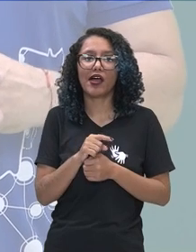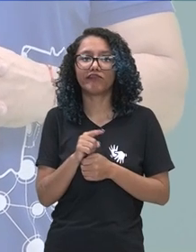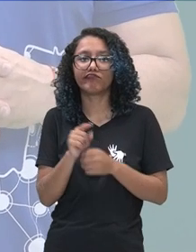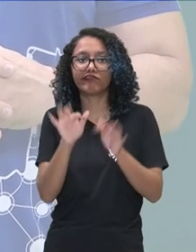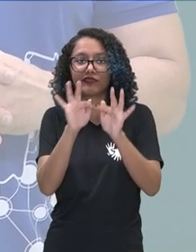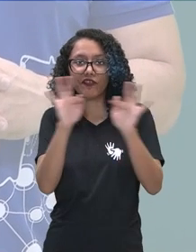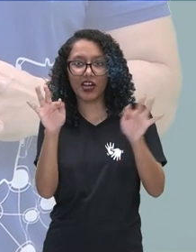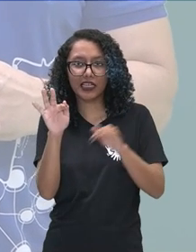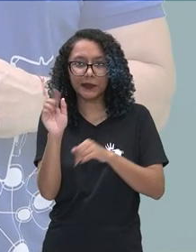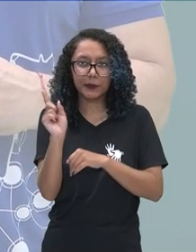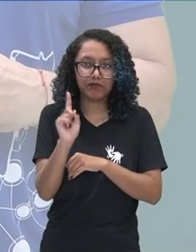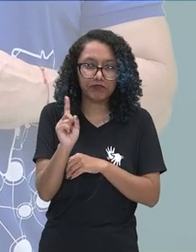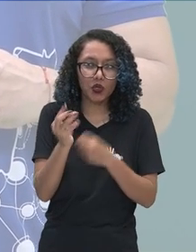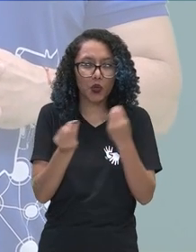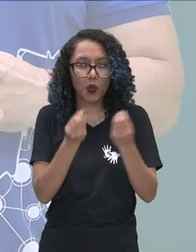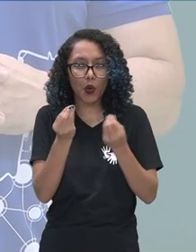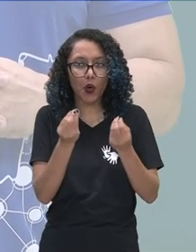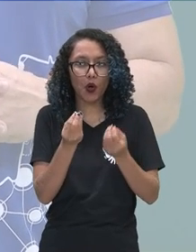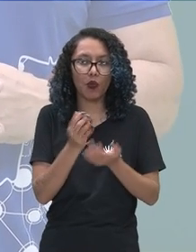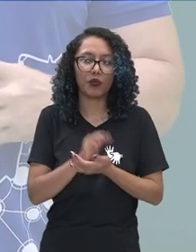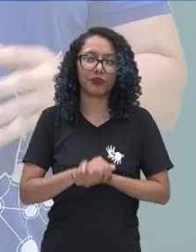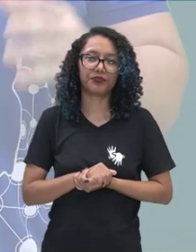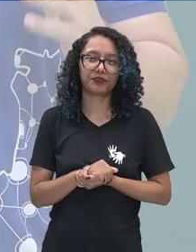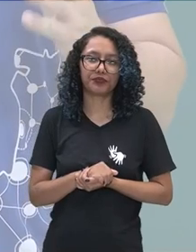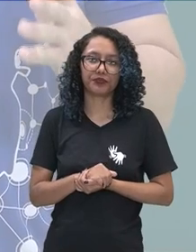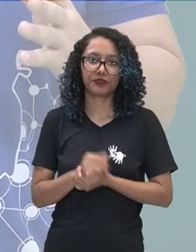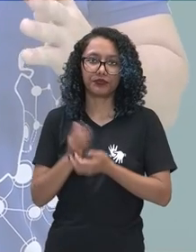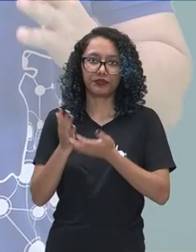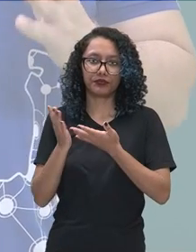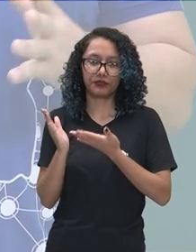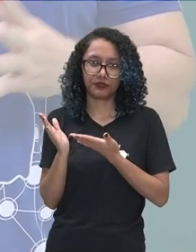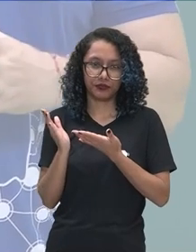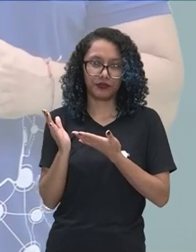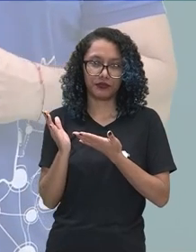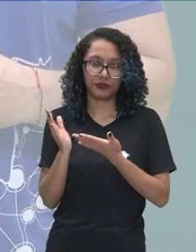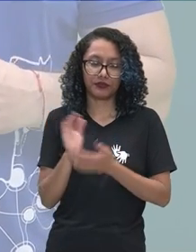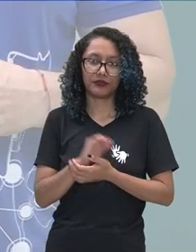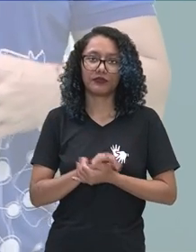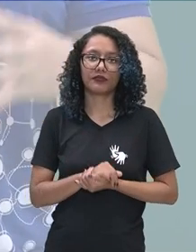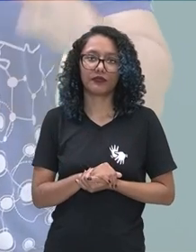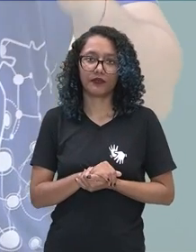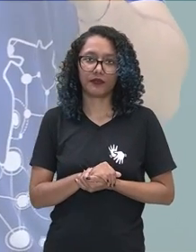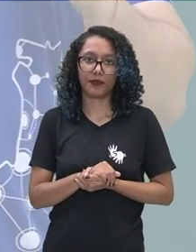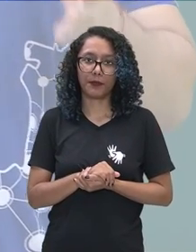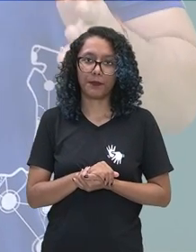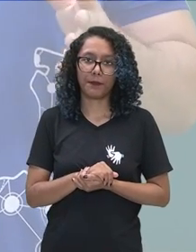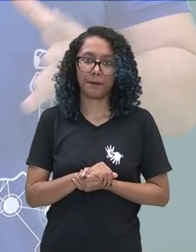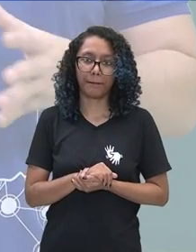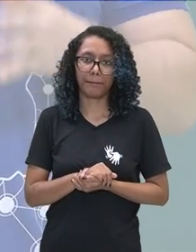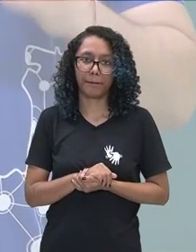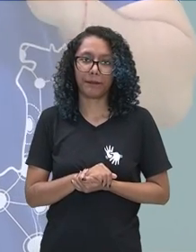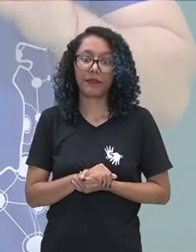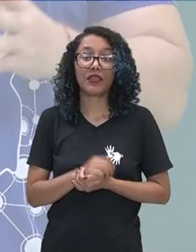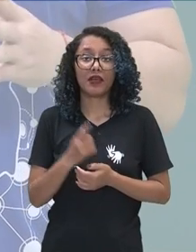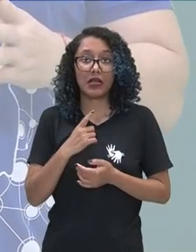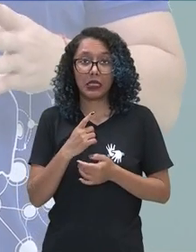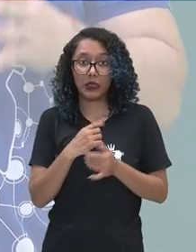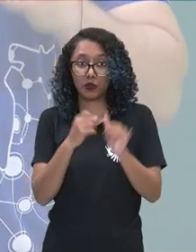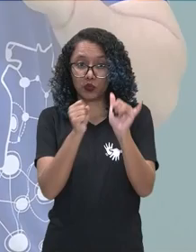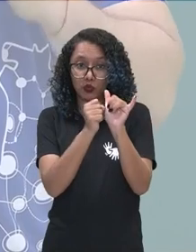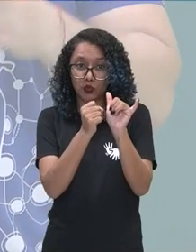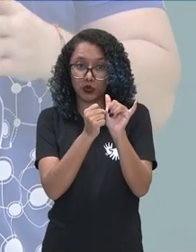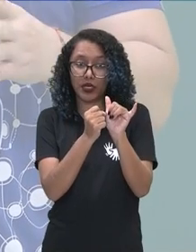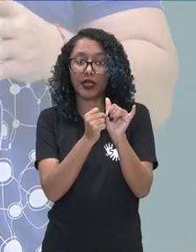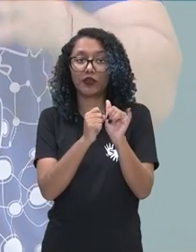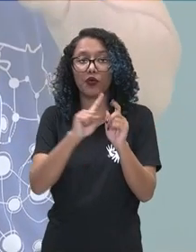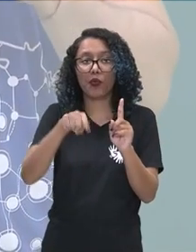in the future, in the simple future. Ele é formado desta forma aqui, ó. Subject, will,